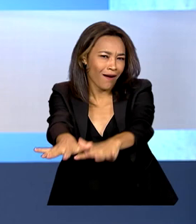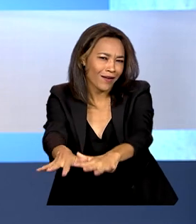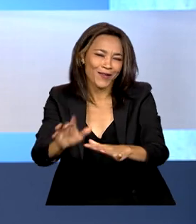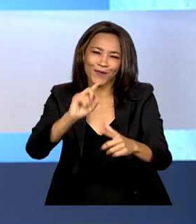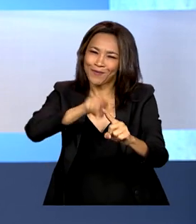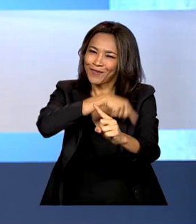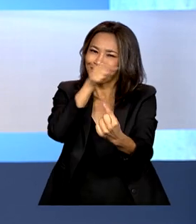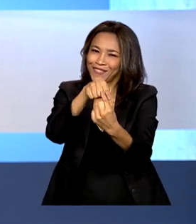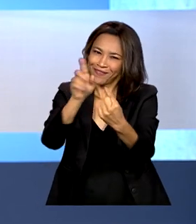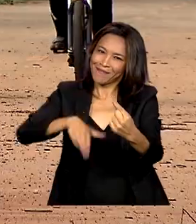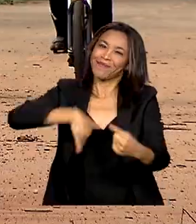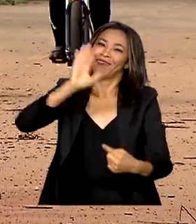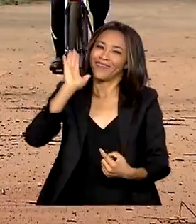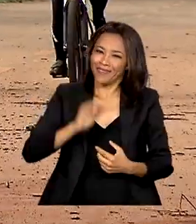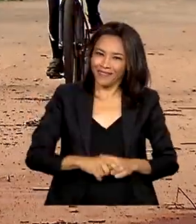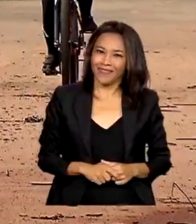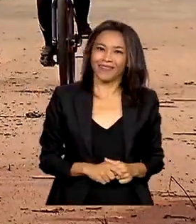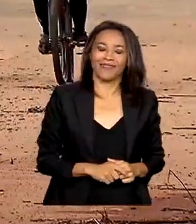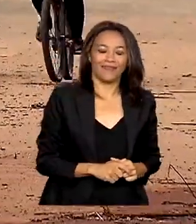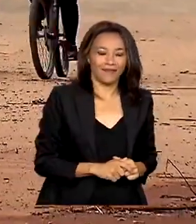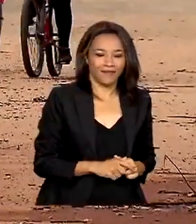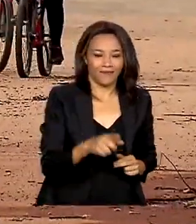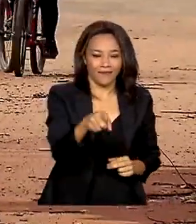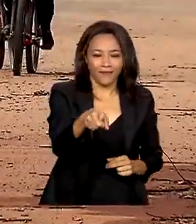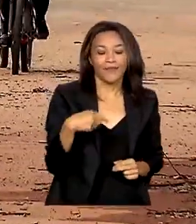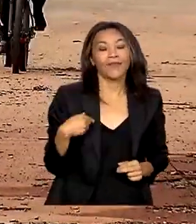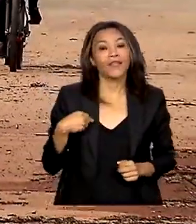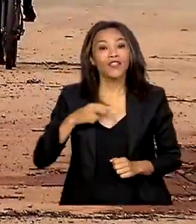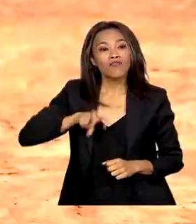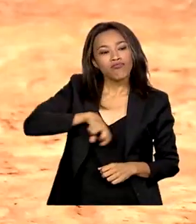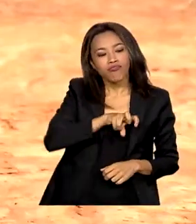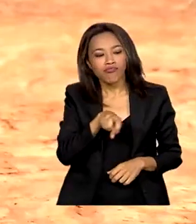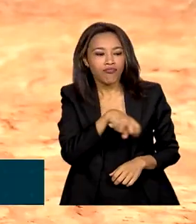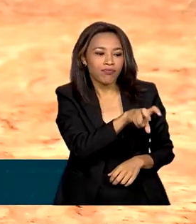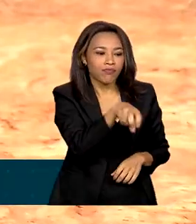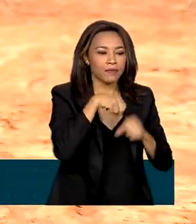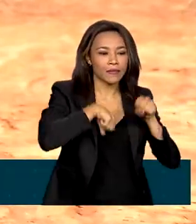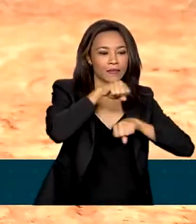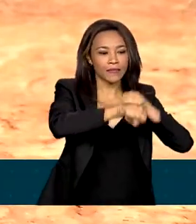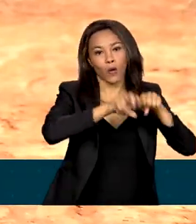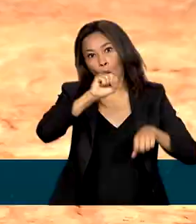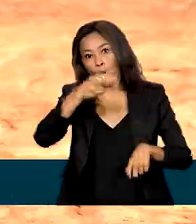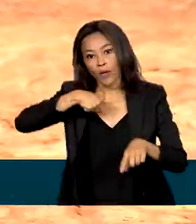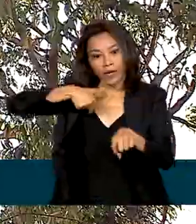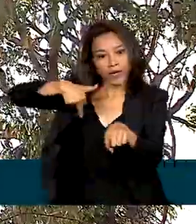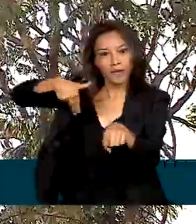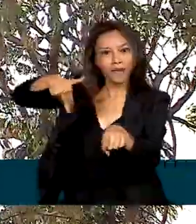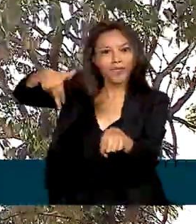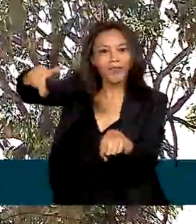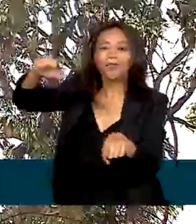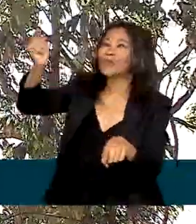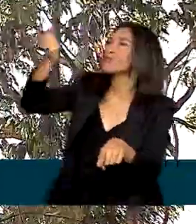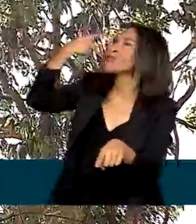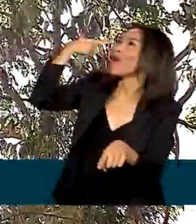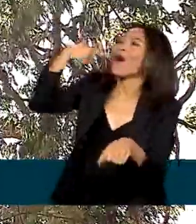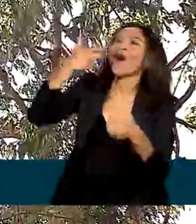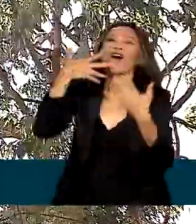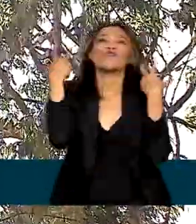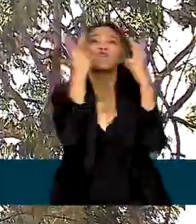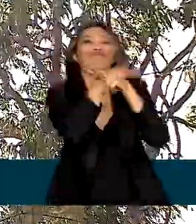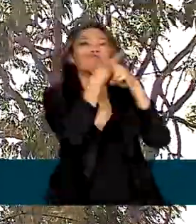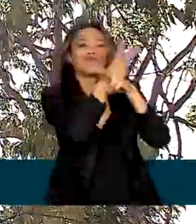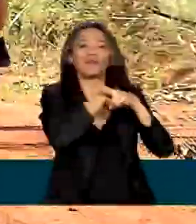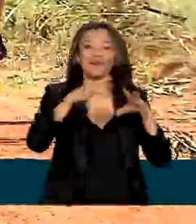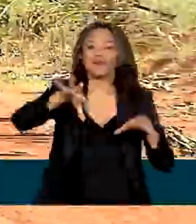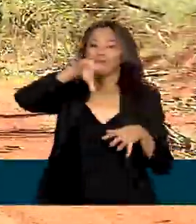aumentar esse número. Fazer trilhas de bicicleta ou caminhando, sol e vento no rosto, ar